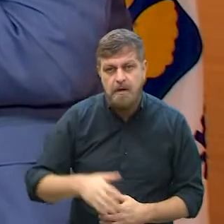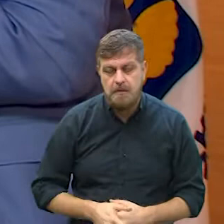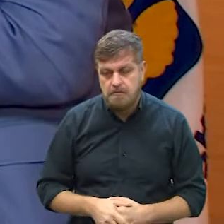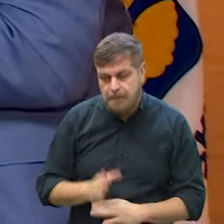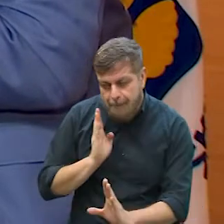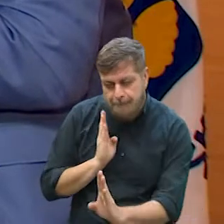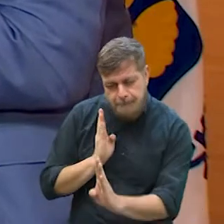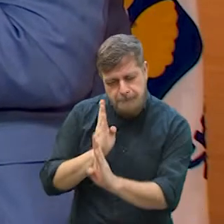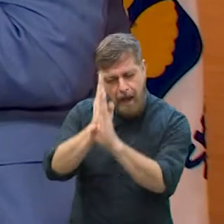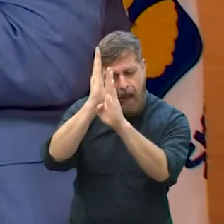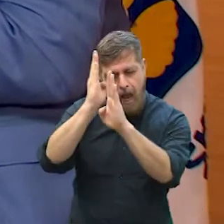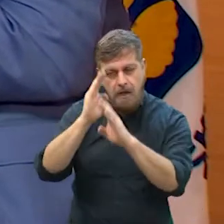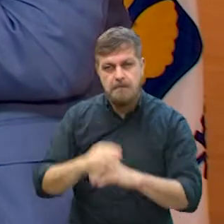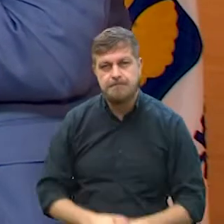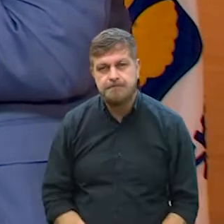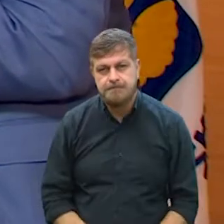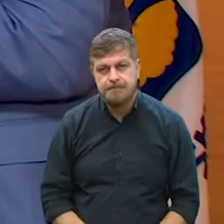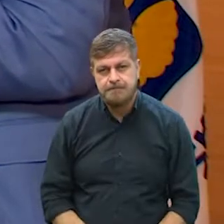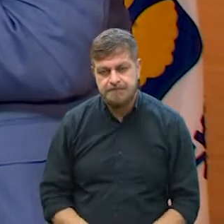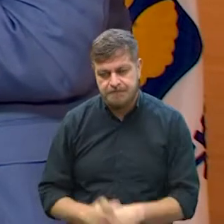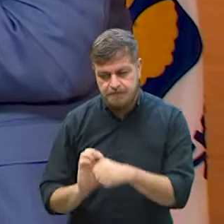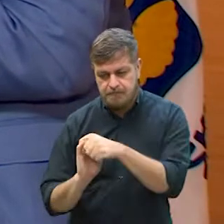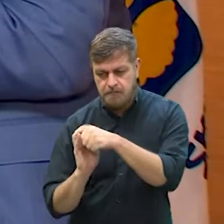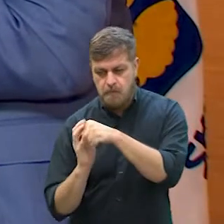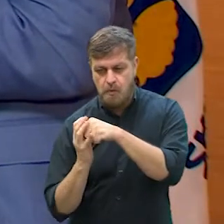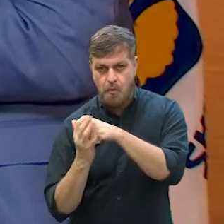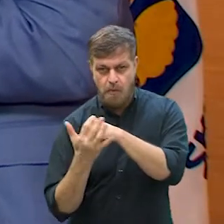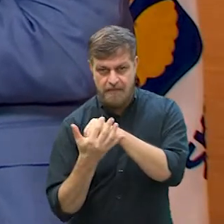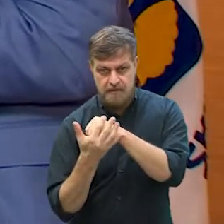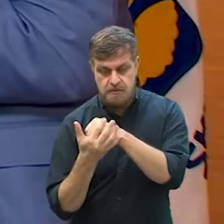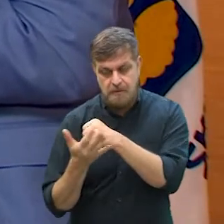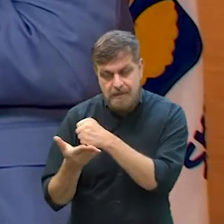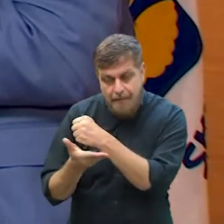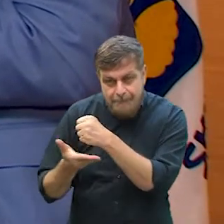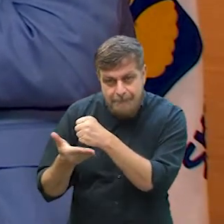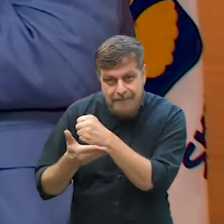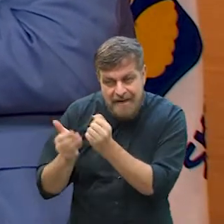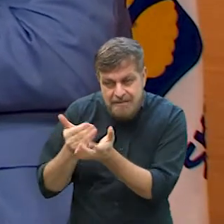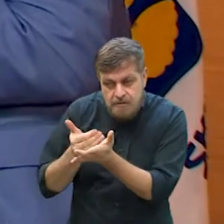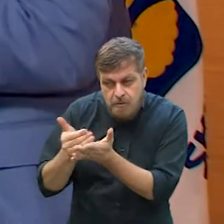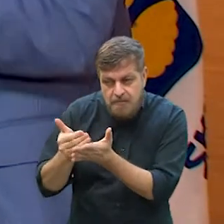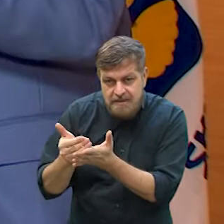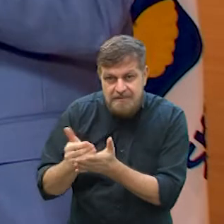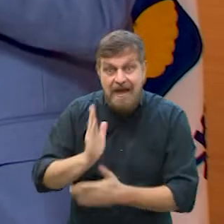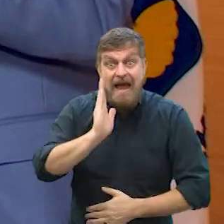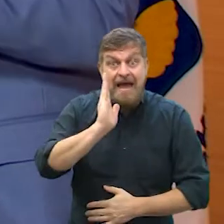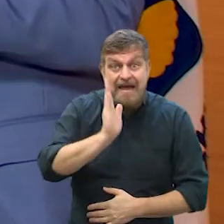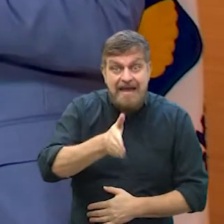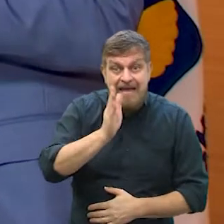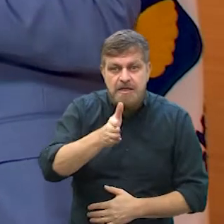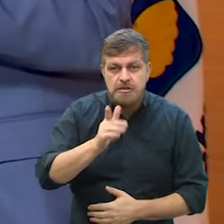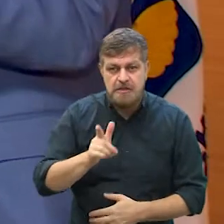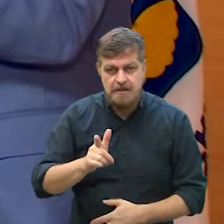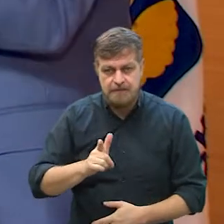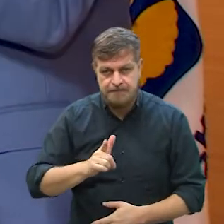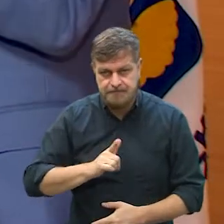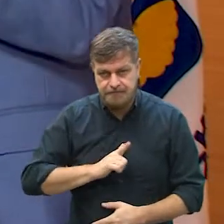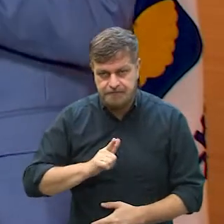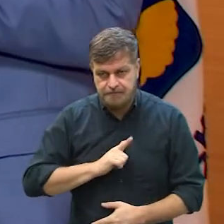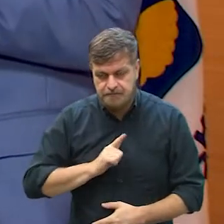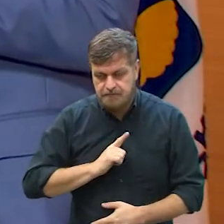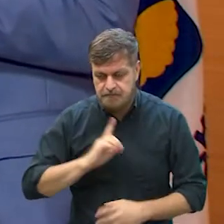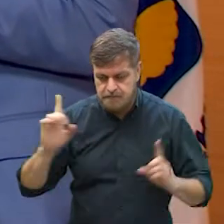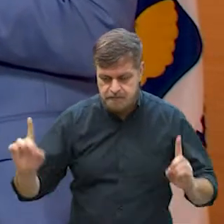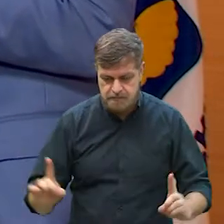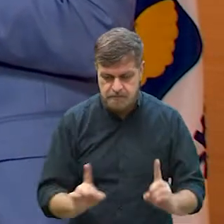detecta o vírus numa fase inicial e a gente começa a acolher